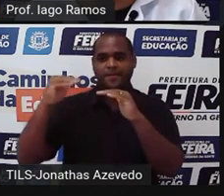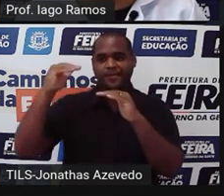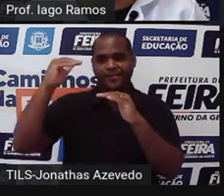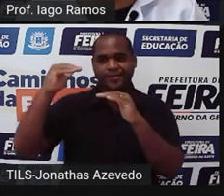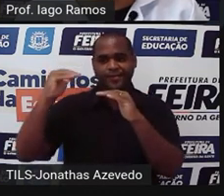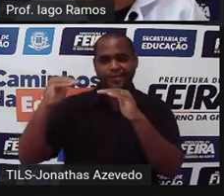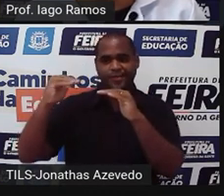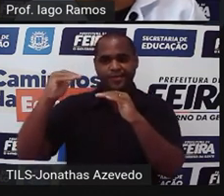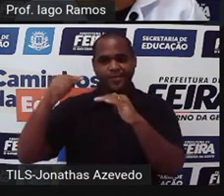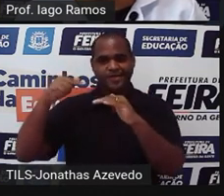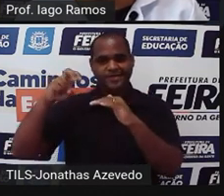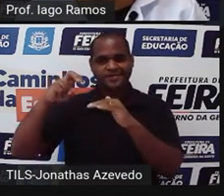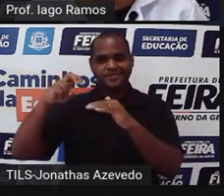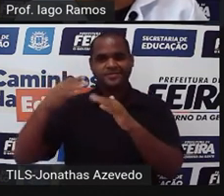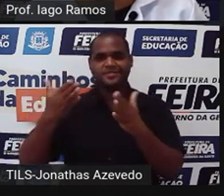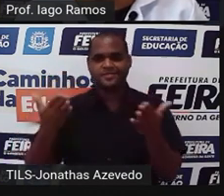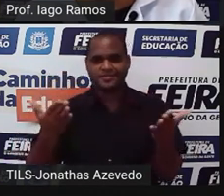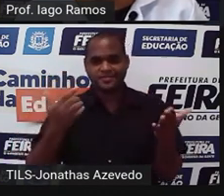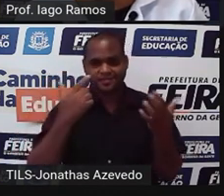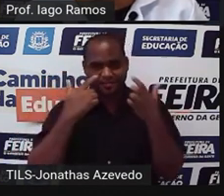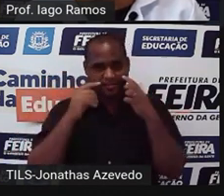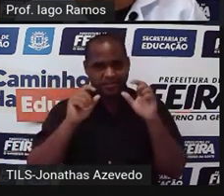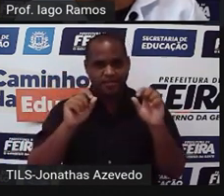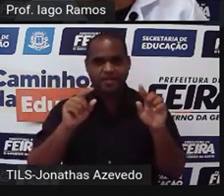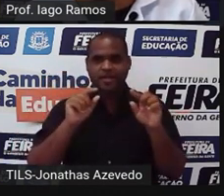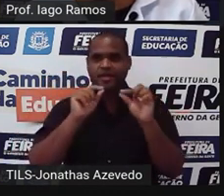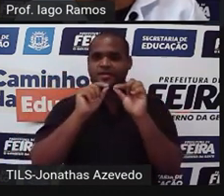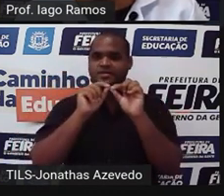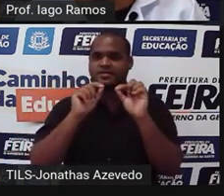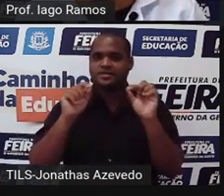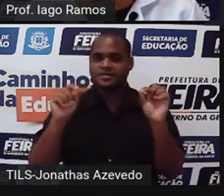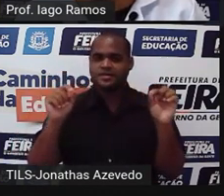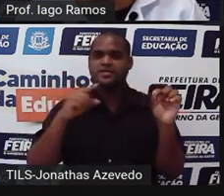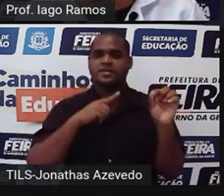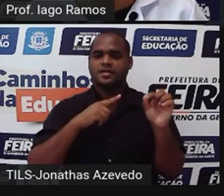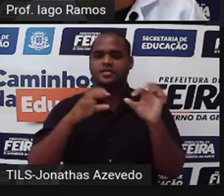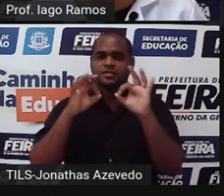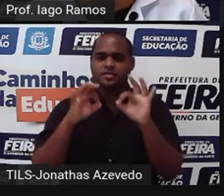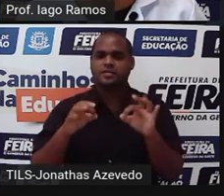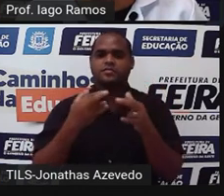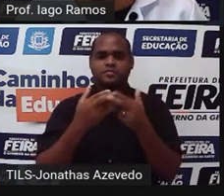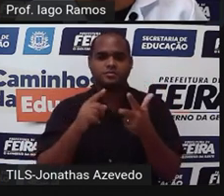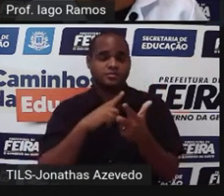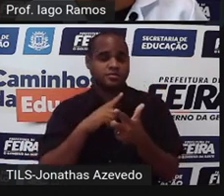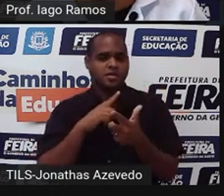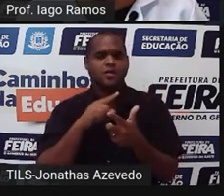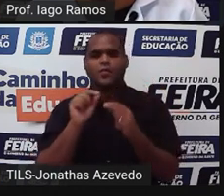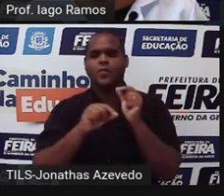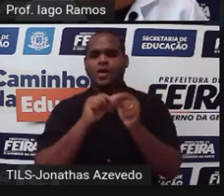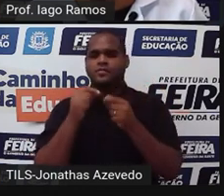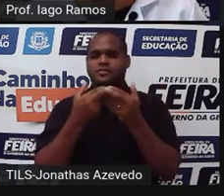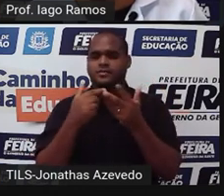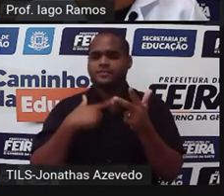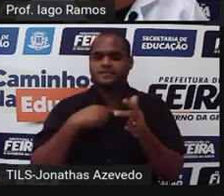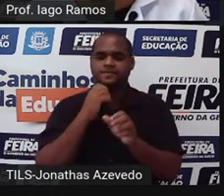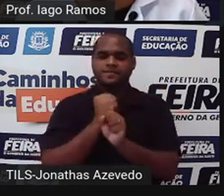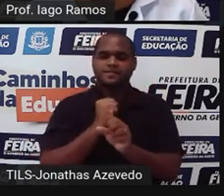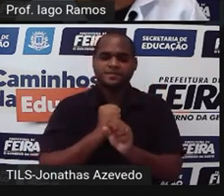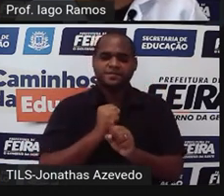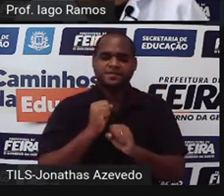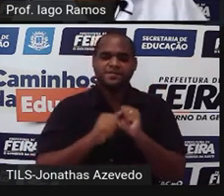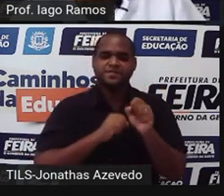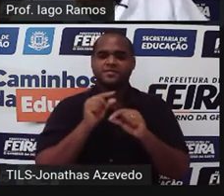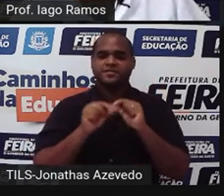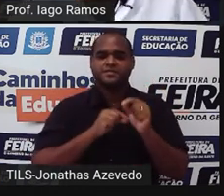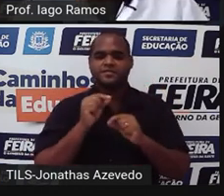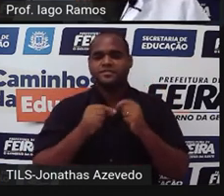setenta e cinco. Certo? Vou colocar ali umas linhas pra colocar exatamente ali mais ou menos onde é que tá a quantidade de cada